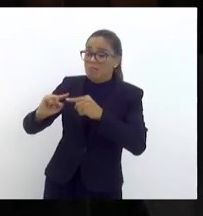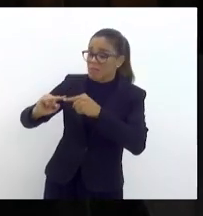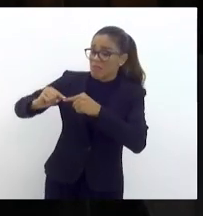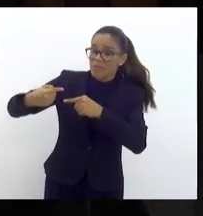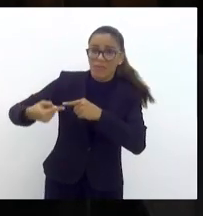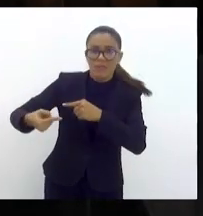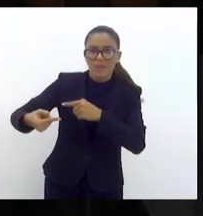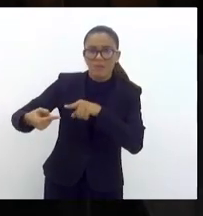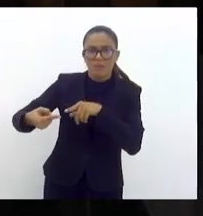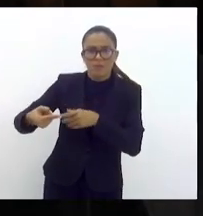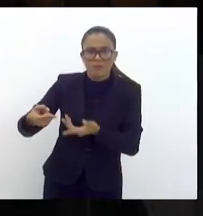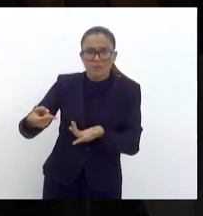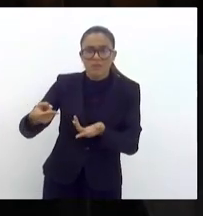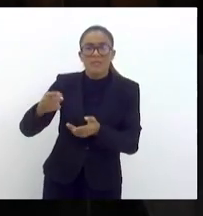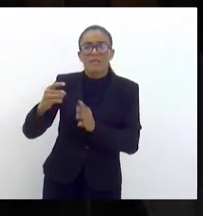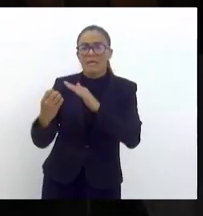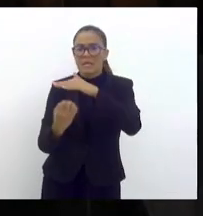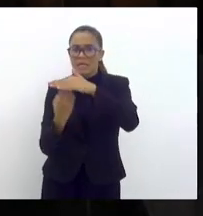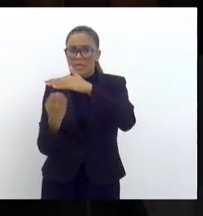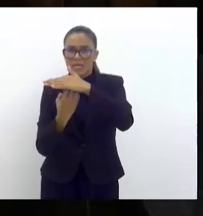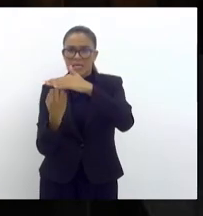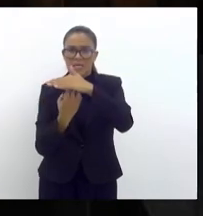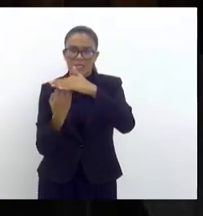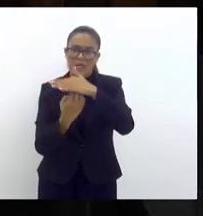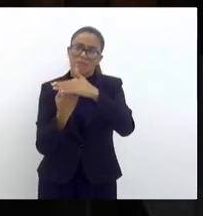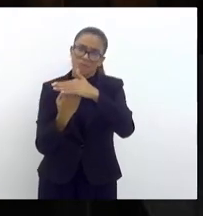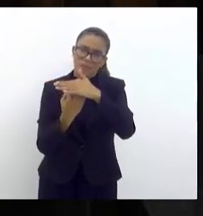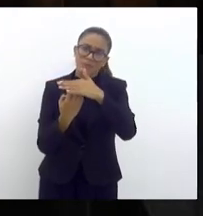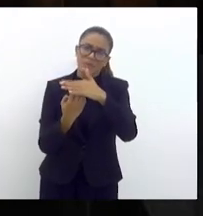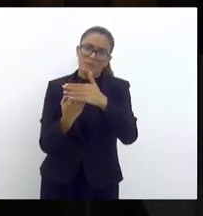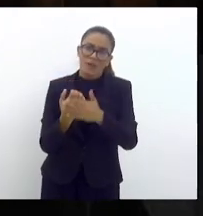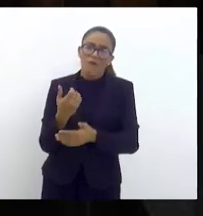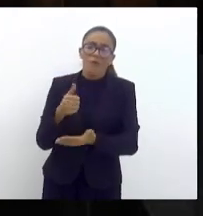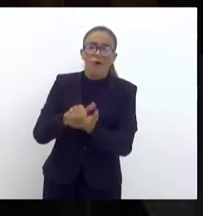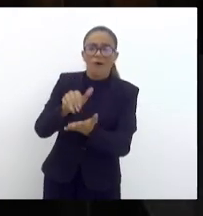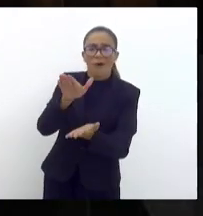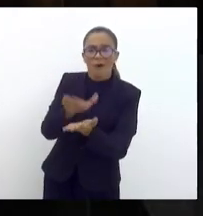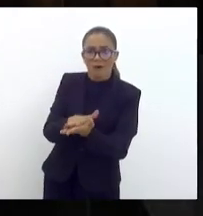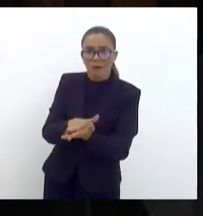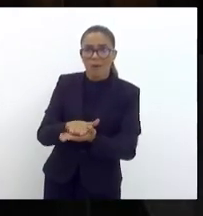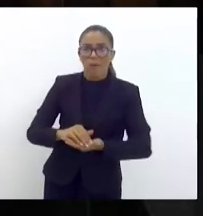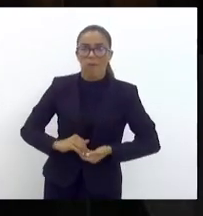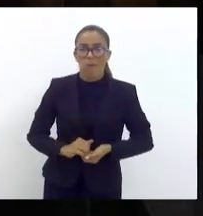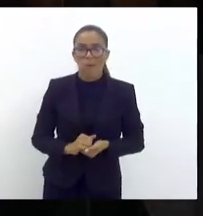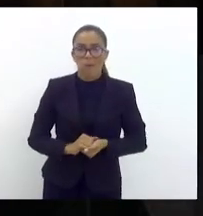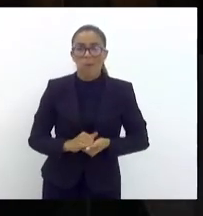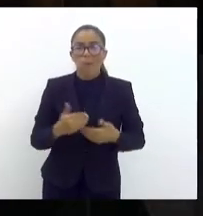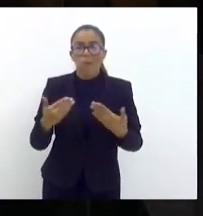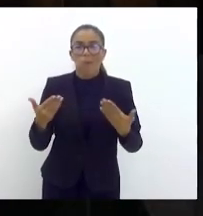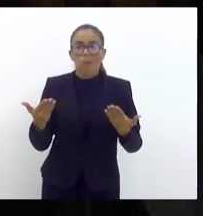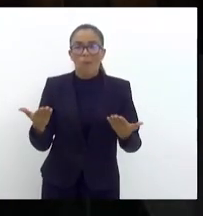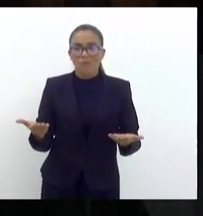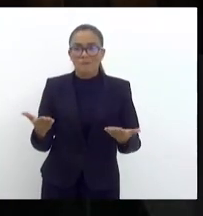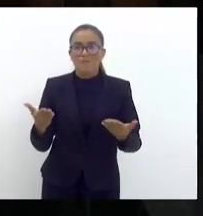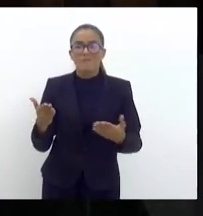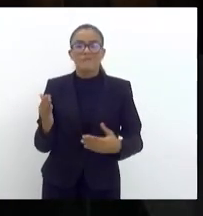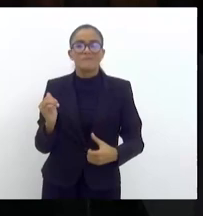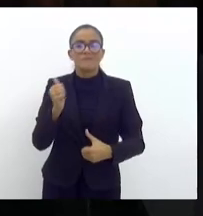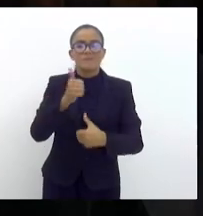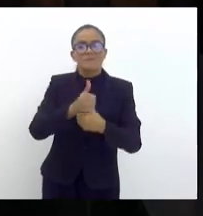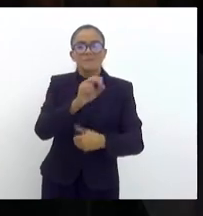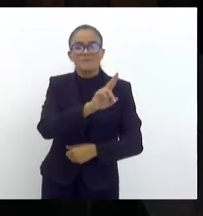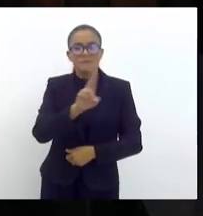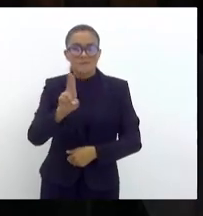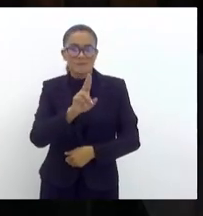que as empresas forem forem indenizadas. Para isso, nomearam um perito